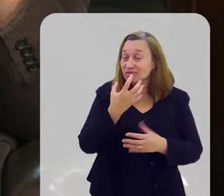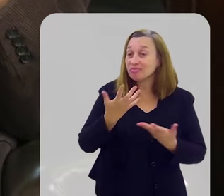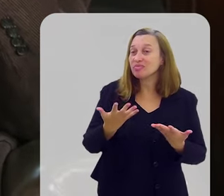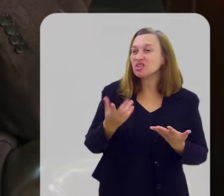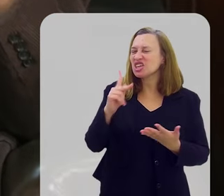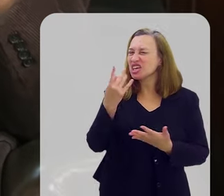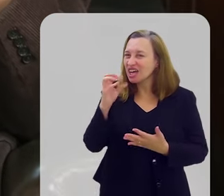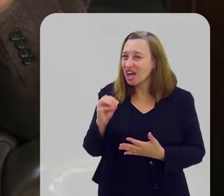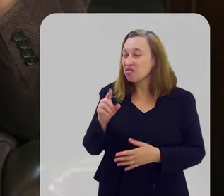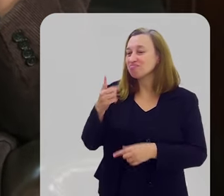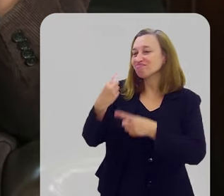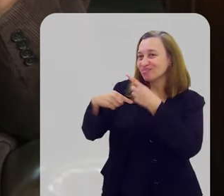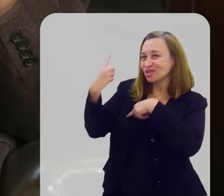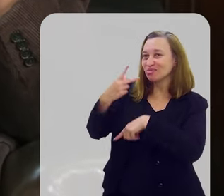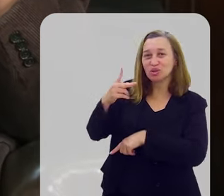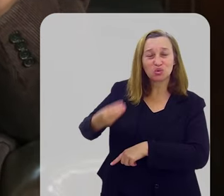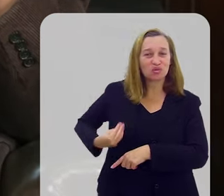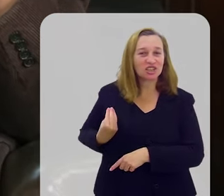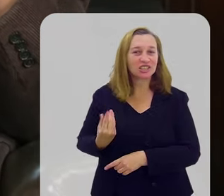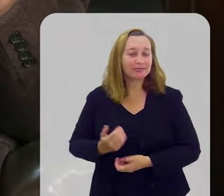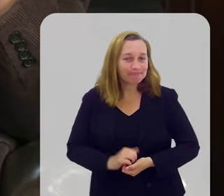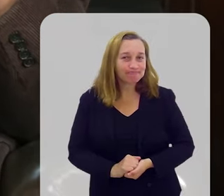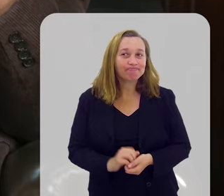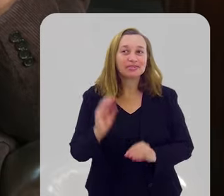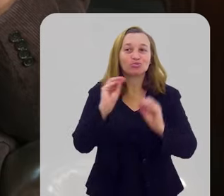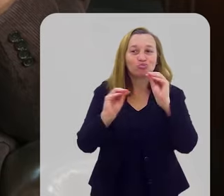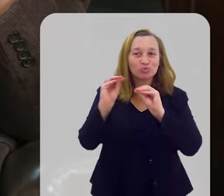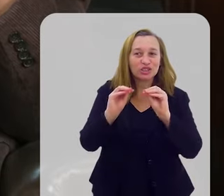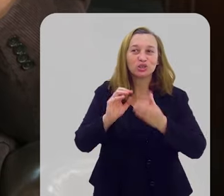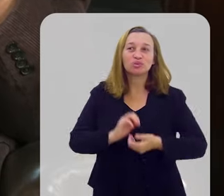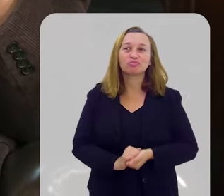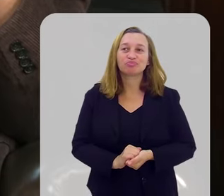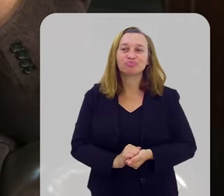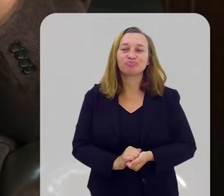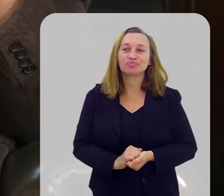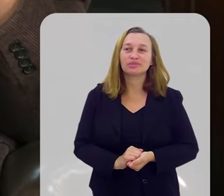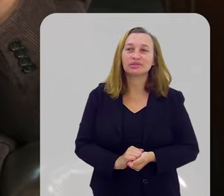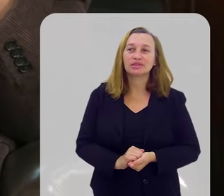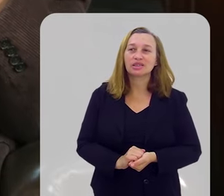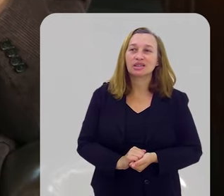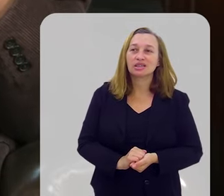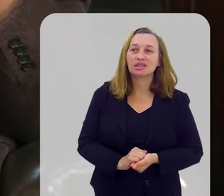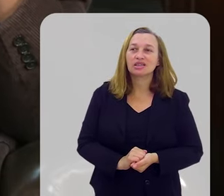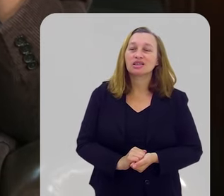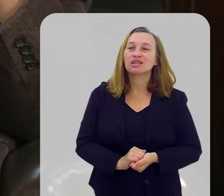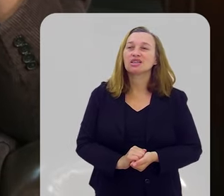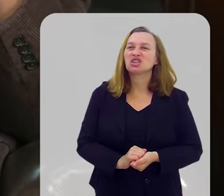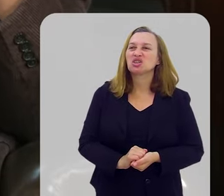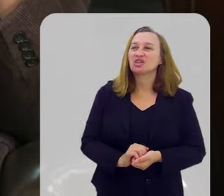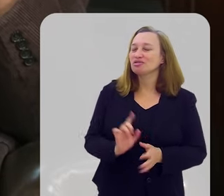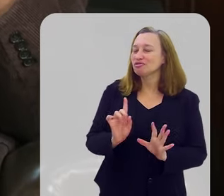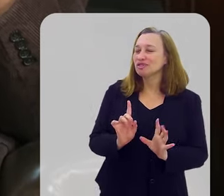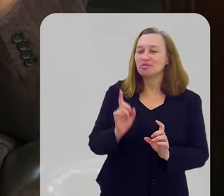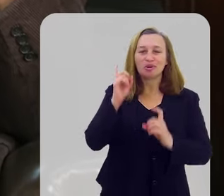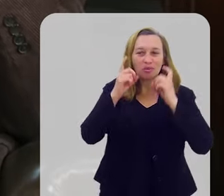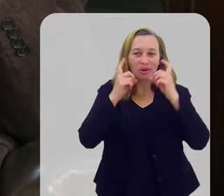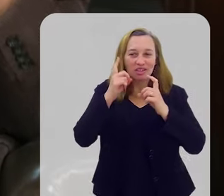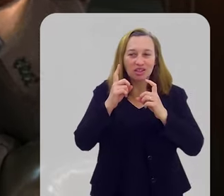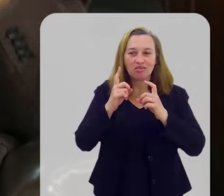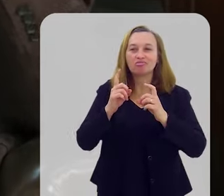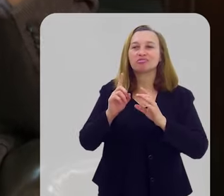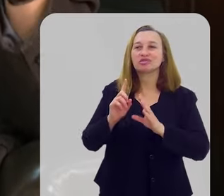Iago, cara, sucesso total, beijo no teu coração, sucesso total. O Televisão é assim mesmo, sabe, Dan? Não se mete, não, fica na torre.